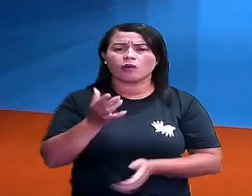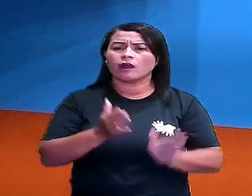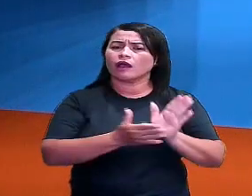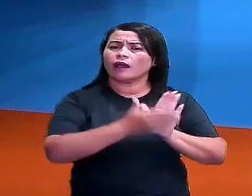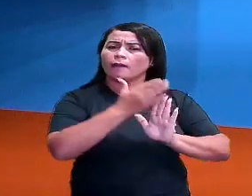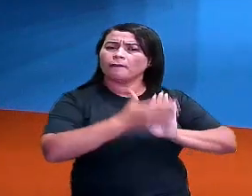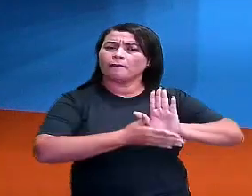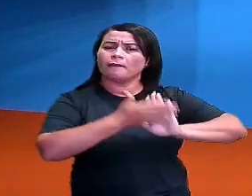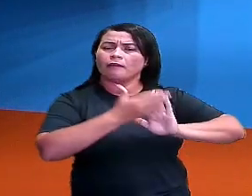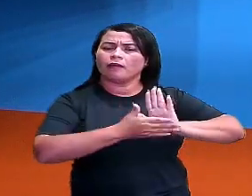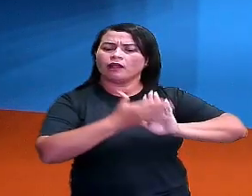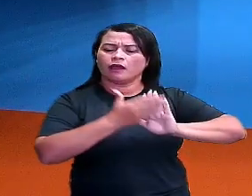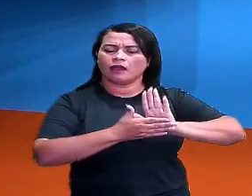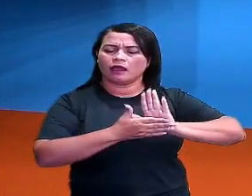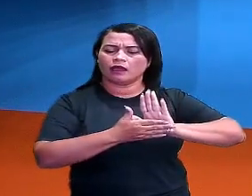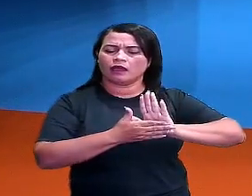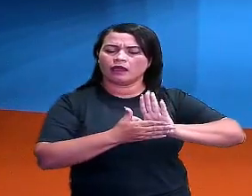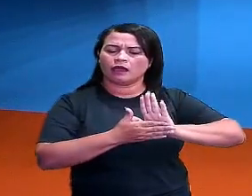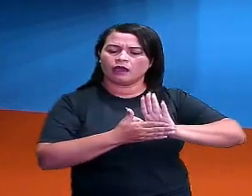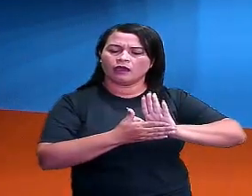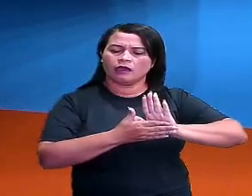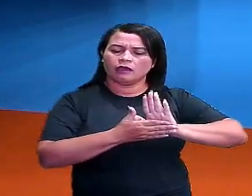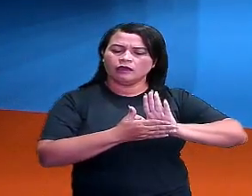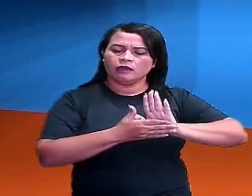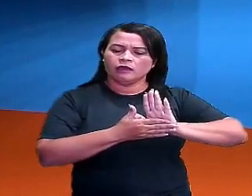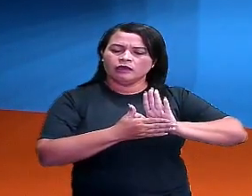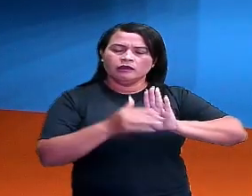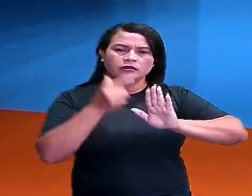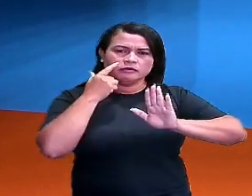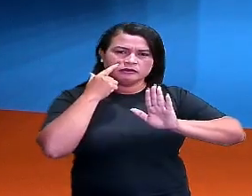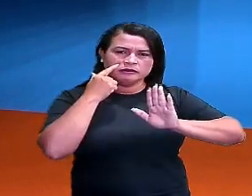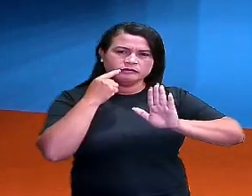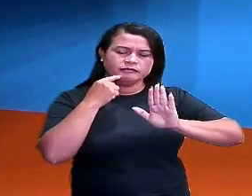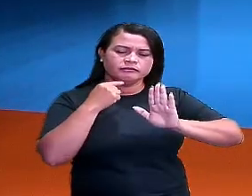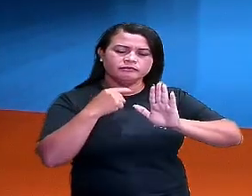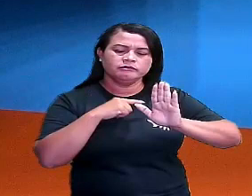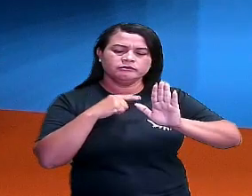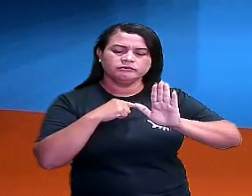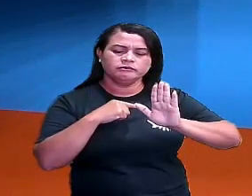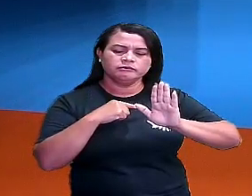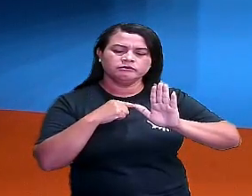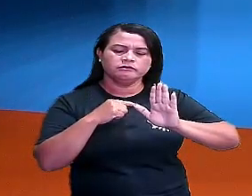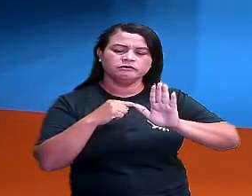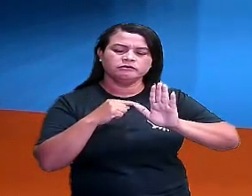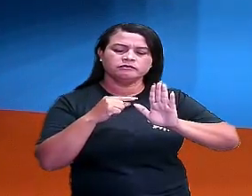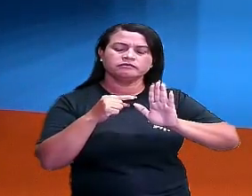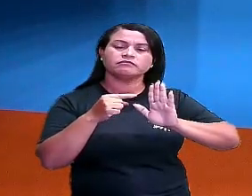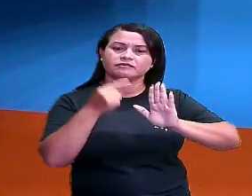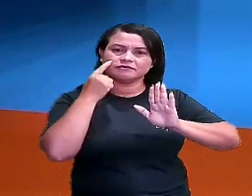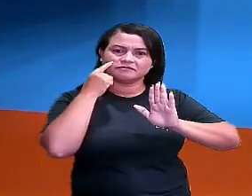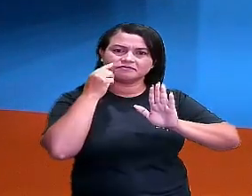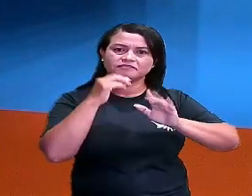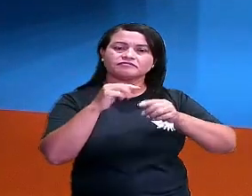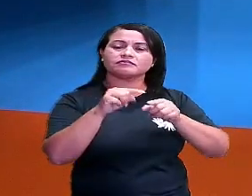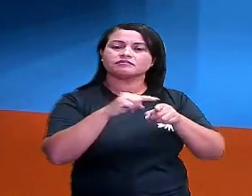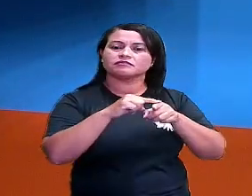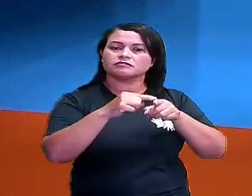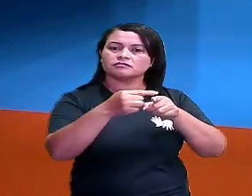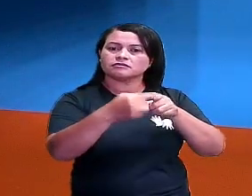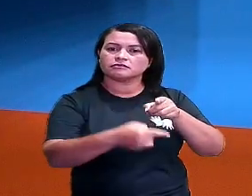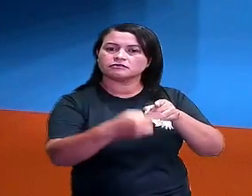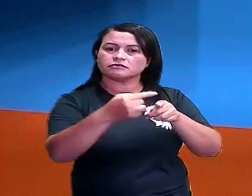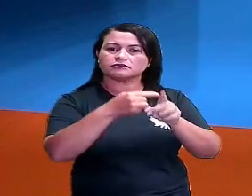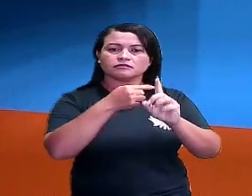a gente vê que ela tá tridimensional, tá vendo? Se eu analisar aqui, Tenho essa medida, tenho essa e tenho essa,